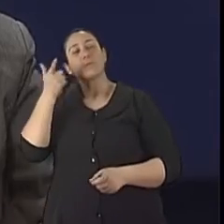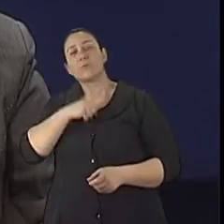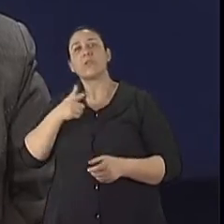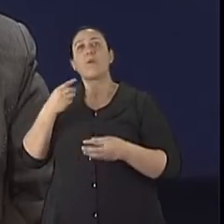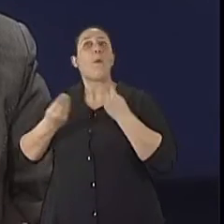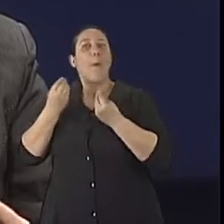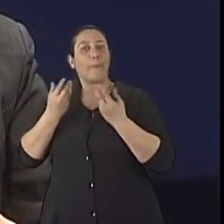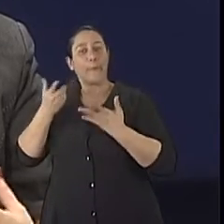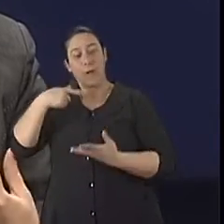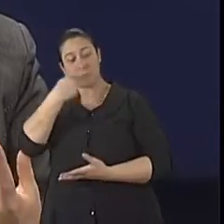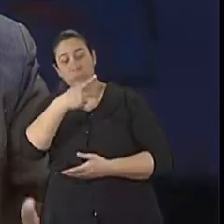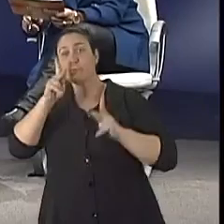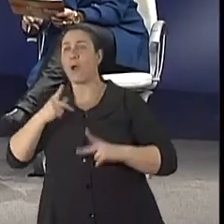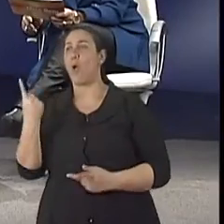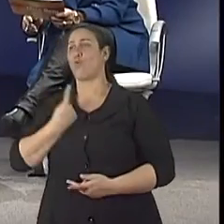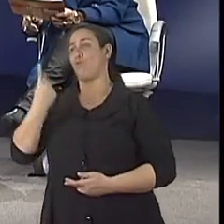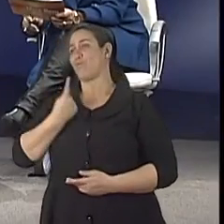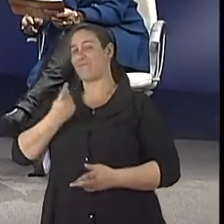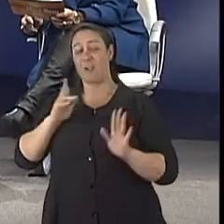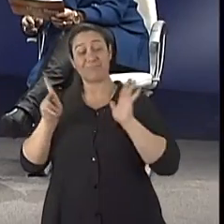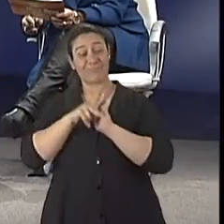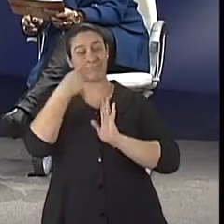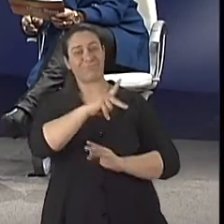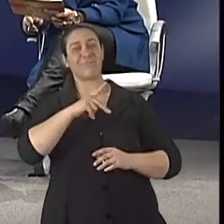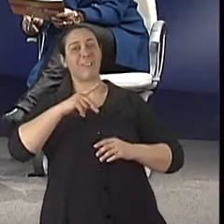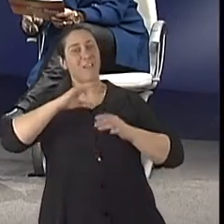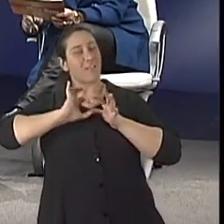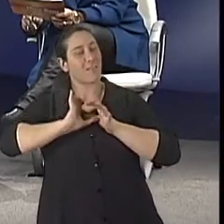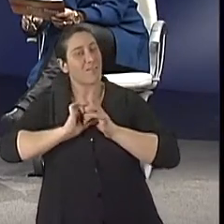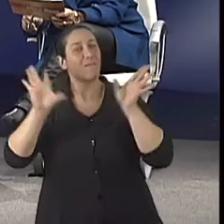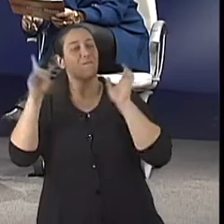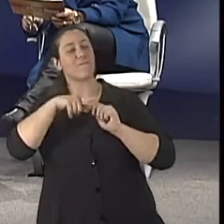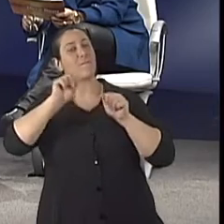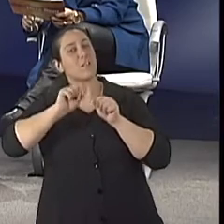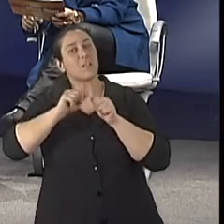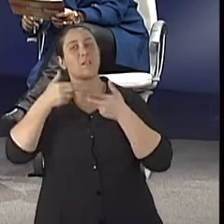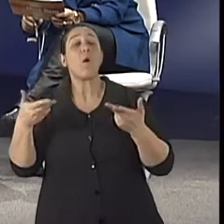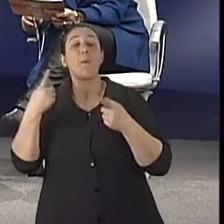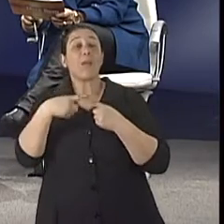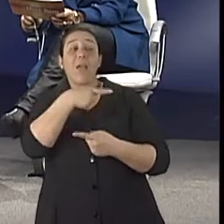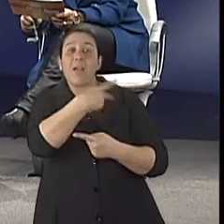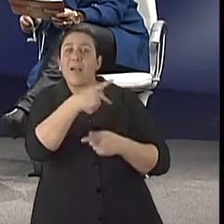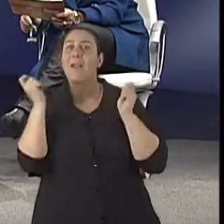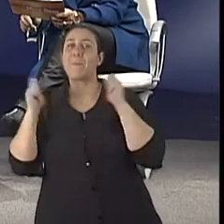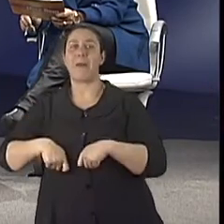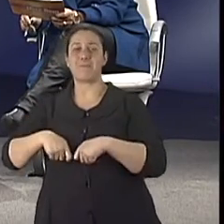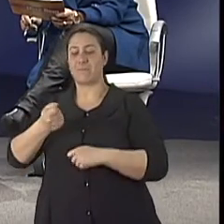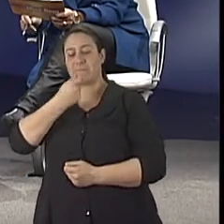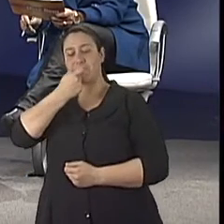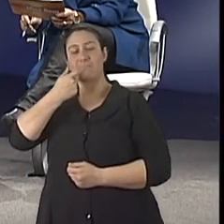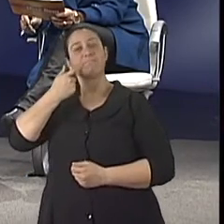autonomia para o paciente. Quanto mais autonomia o paciente tiver, quanto mais ele se sentir capaz de fazer o do medicamento